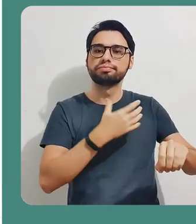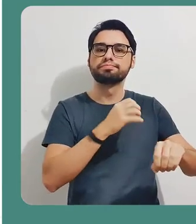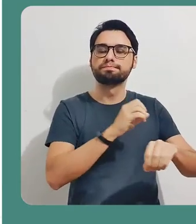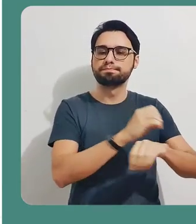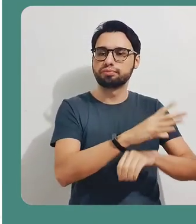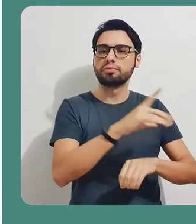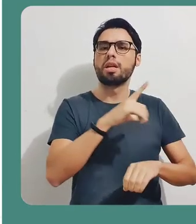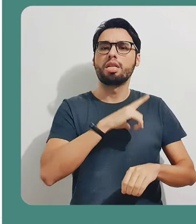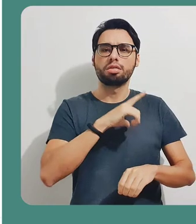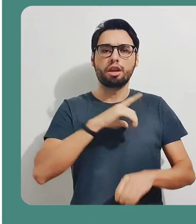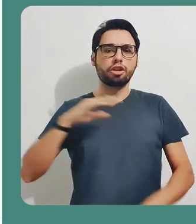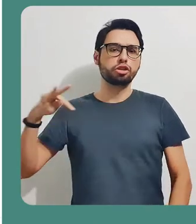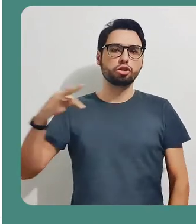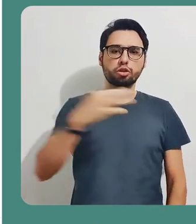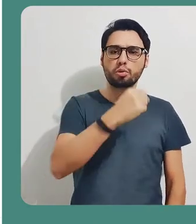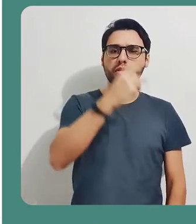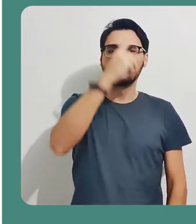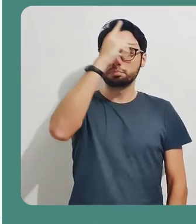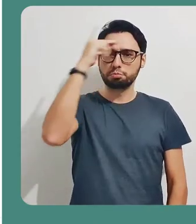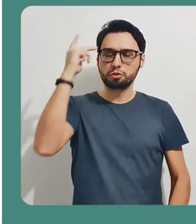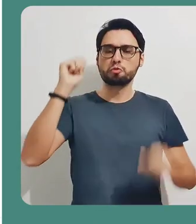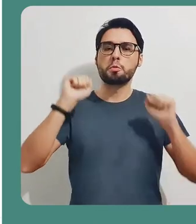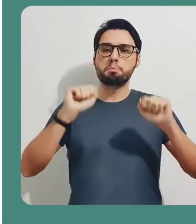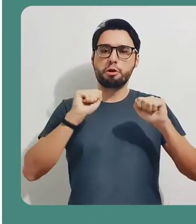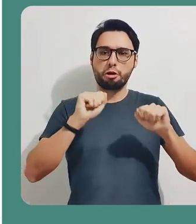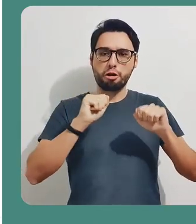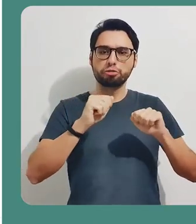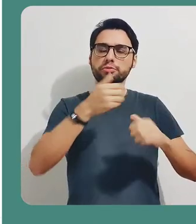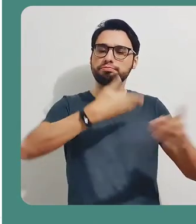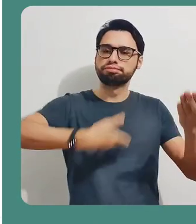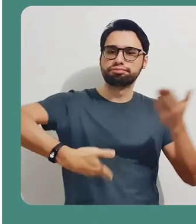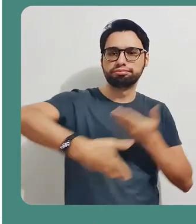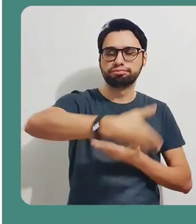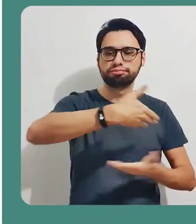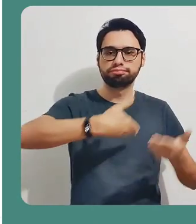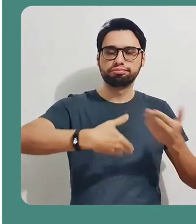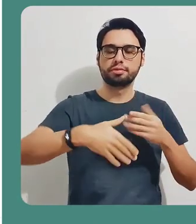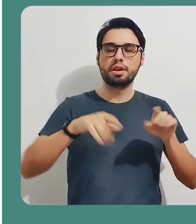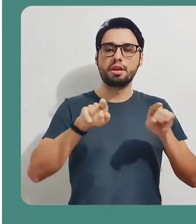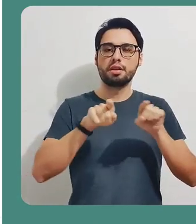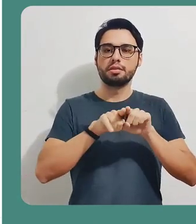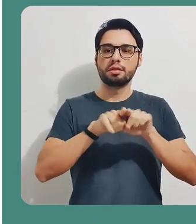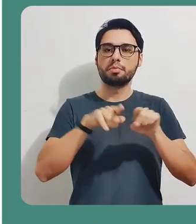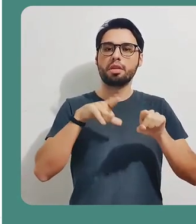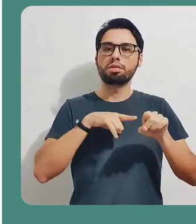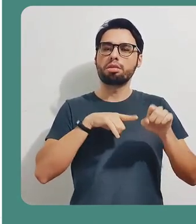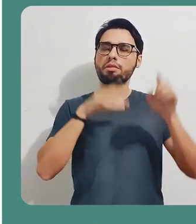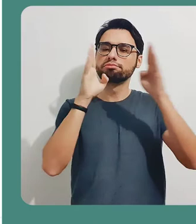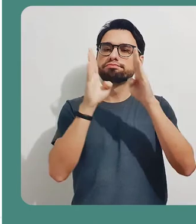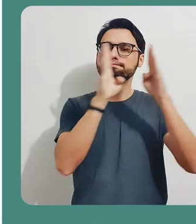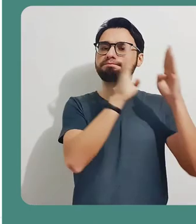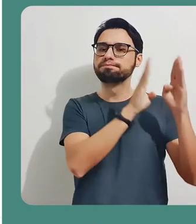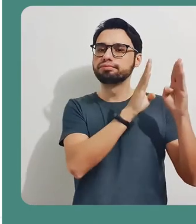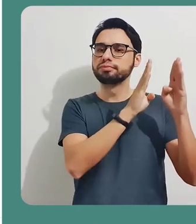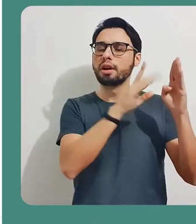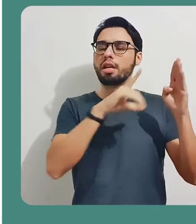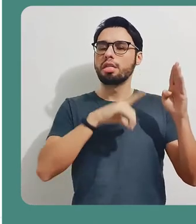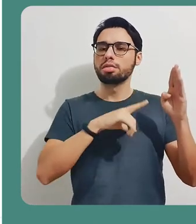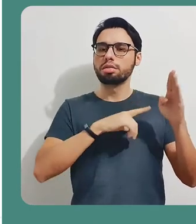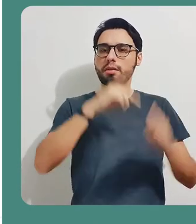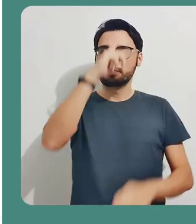conversas, né? O Google Meets tem um chat interno, onde todos os participantes podem enviar mensagens